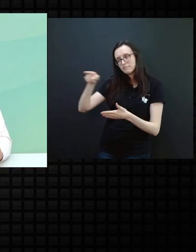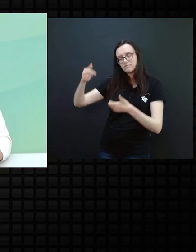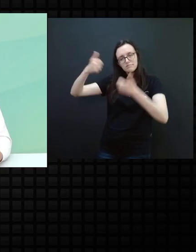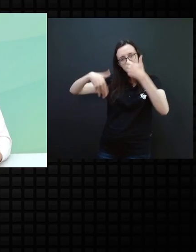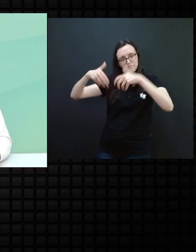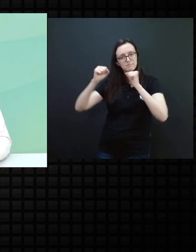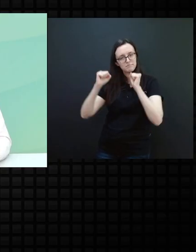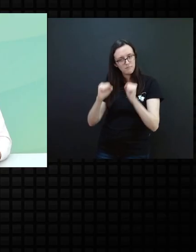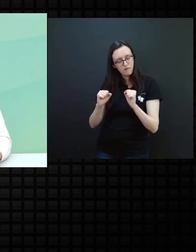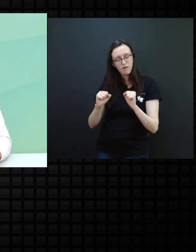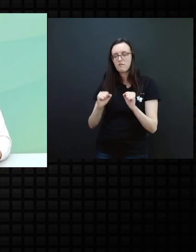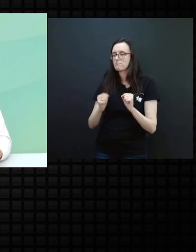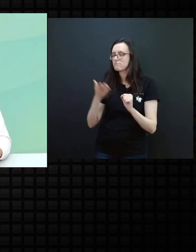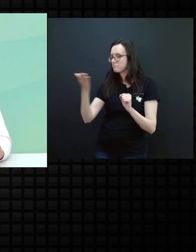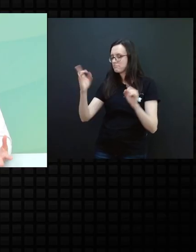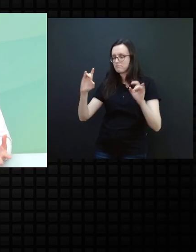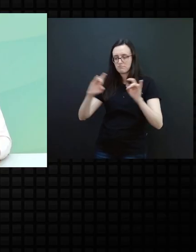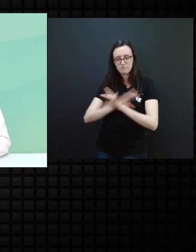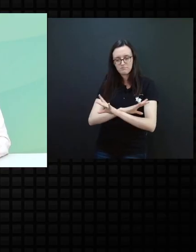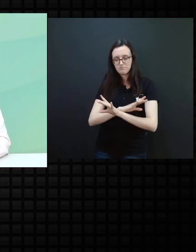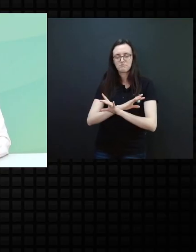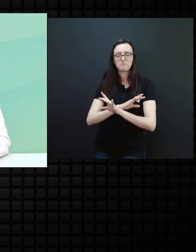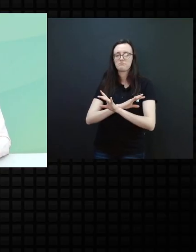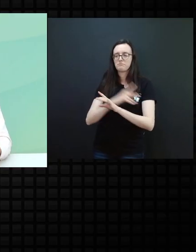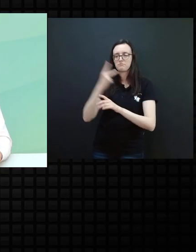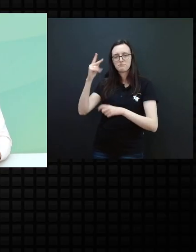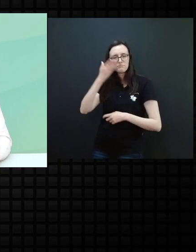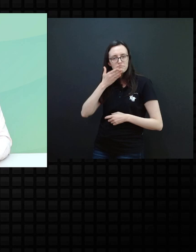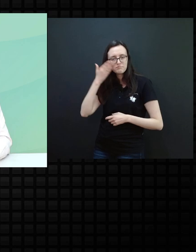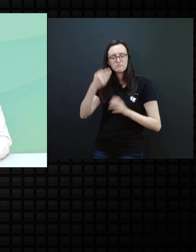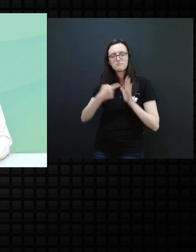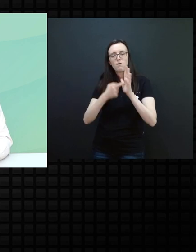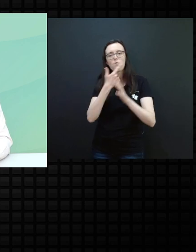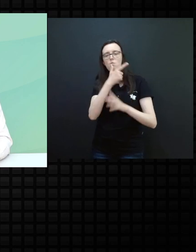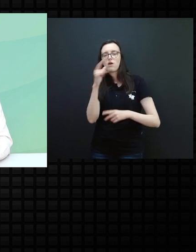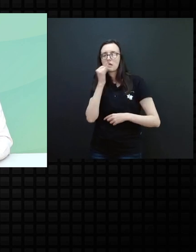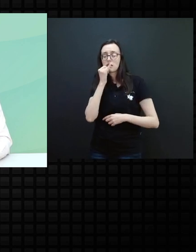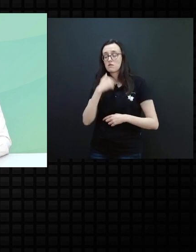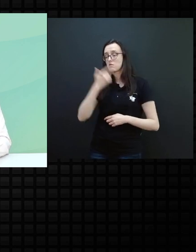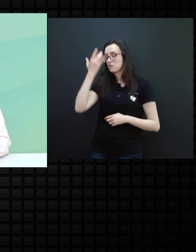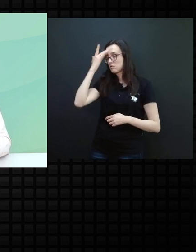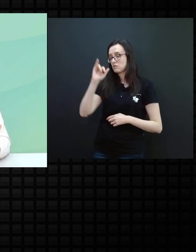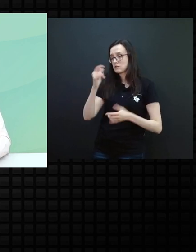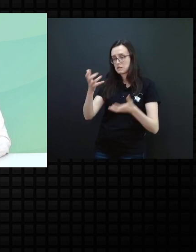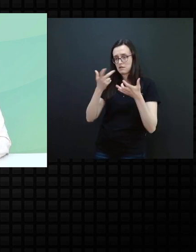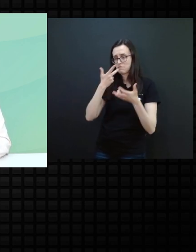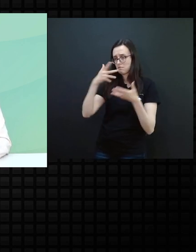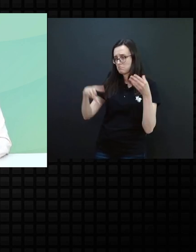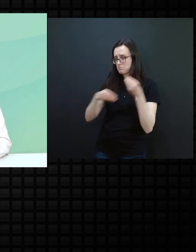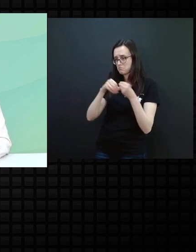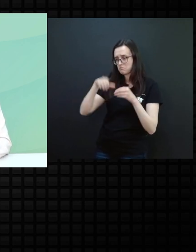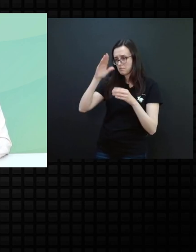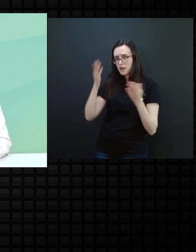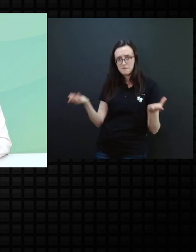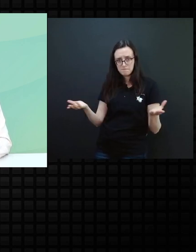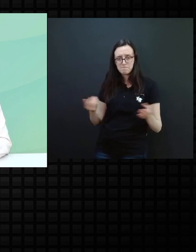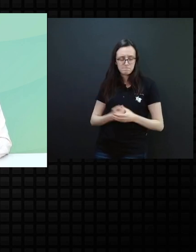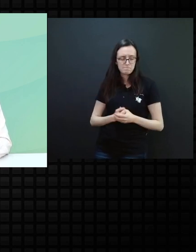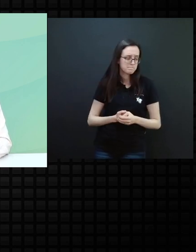terminar, dando outros exemplos, eu não sei se você quer falar algo mais.